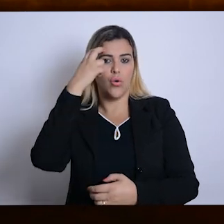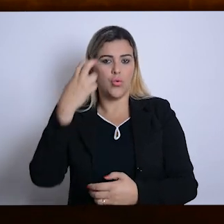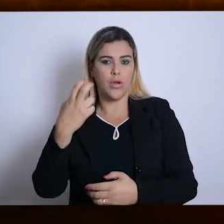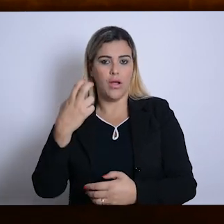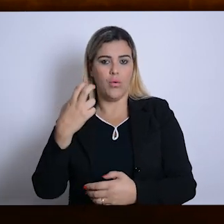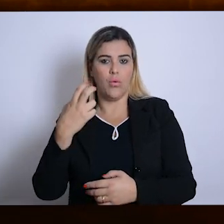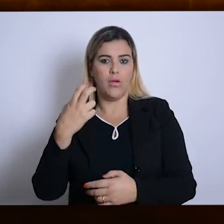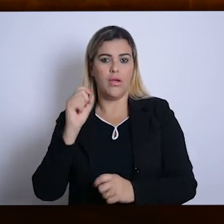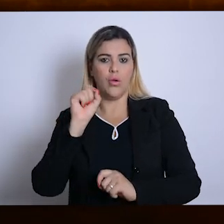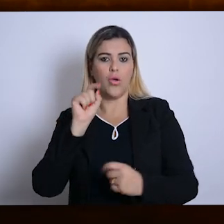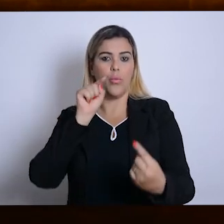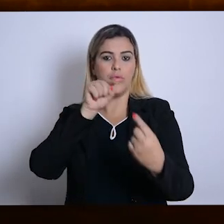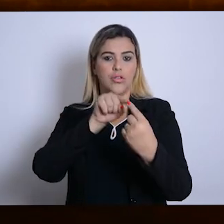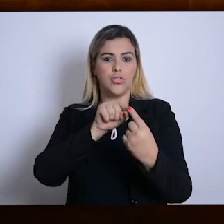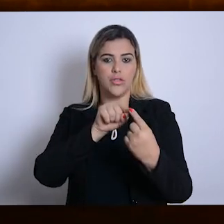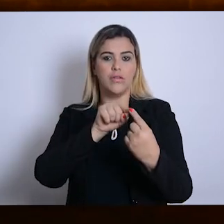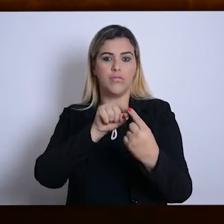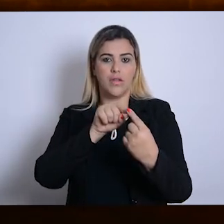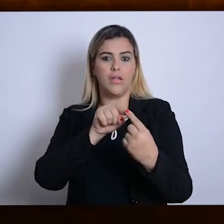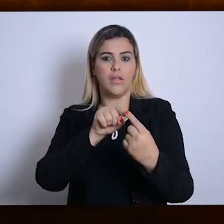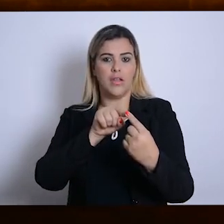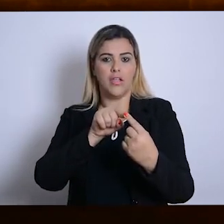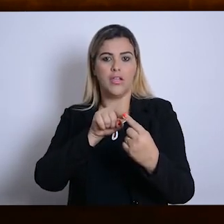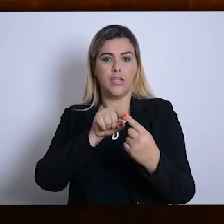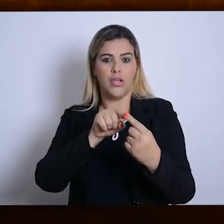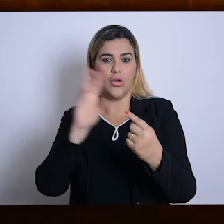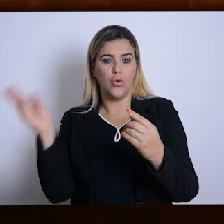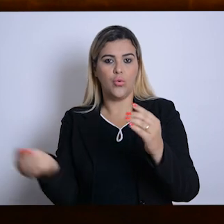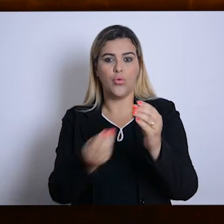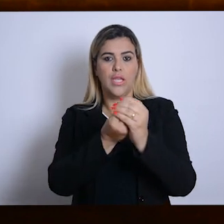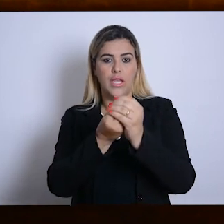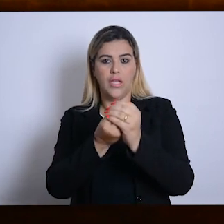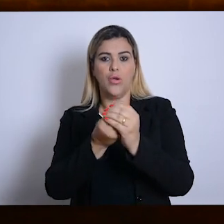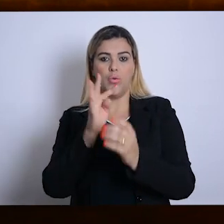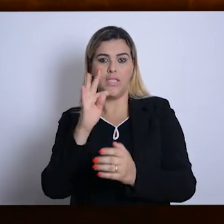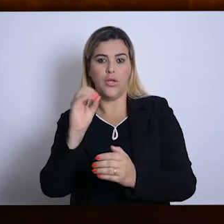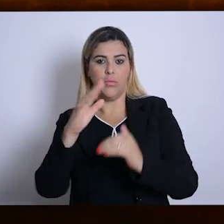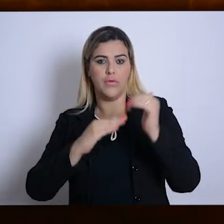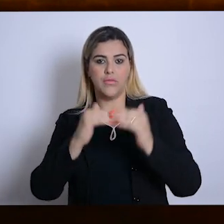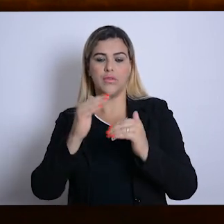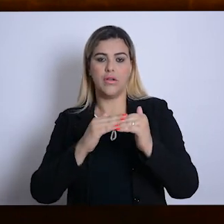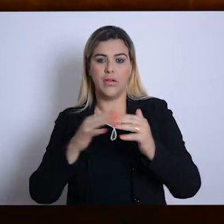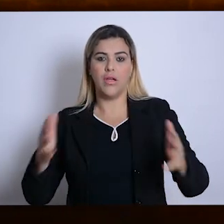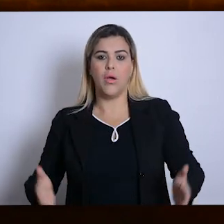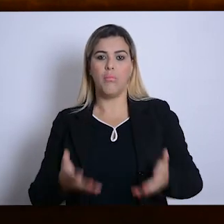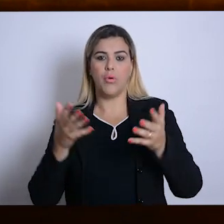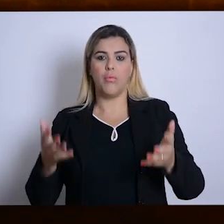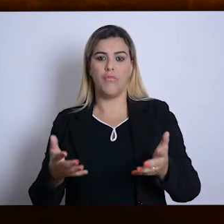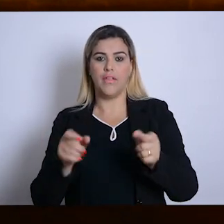agregar os profissionais, terapeutas ocupacionais, promover eventos